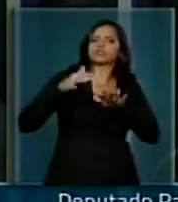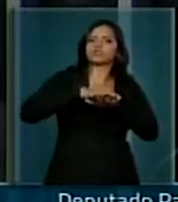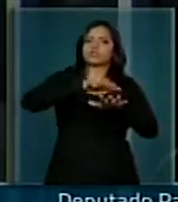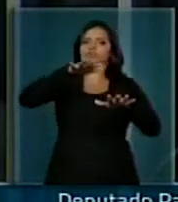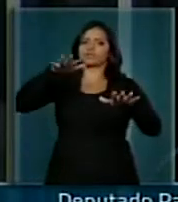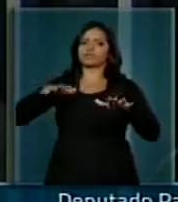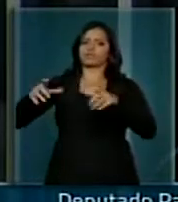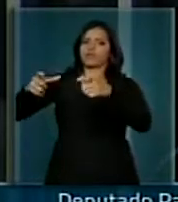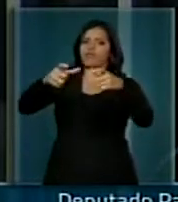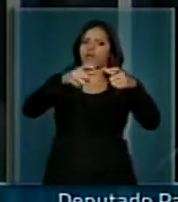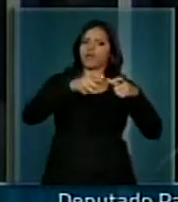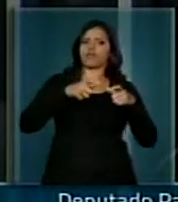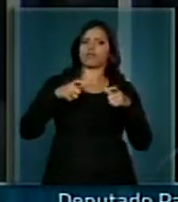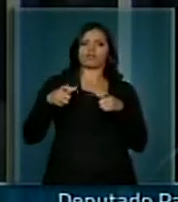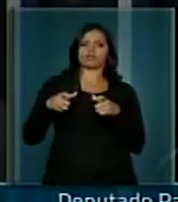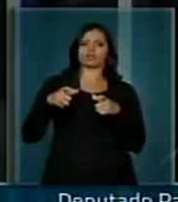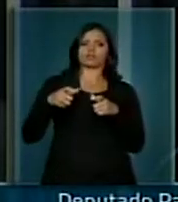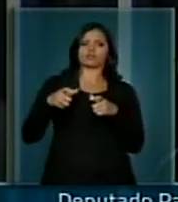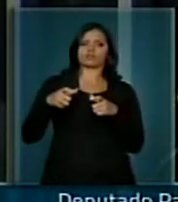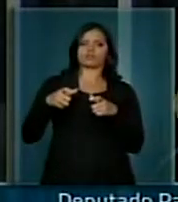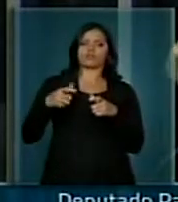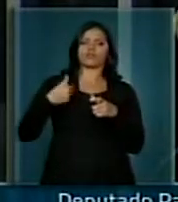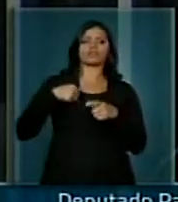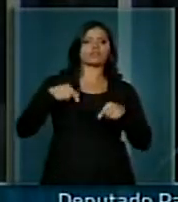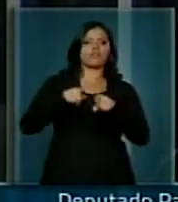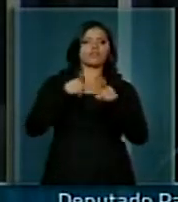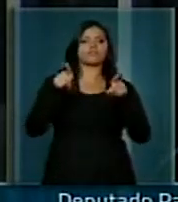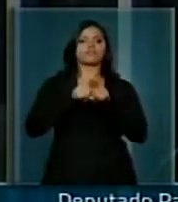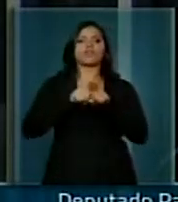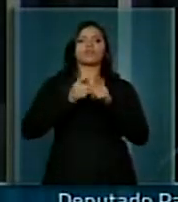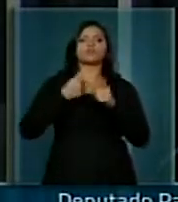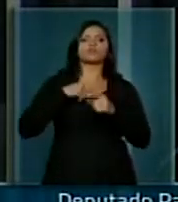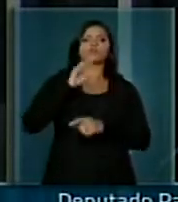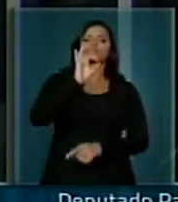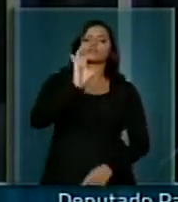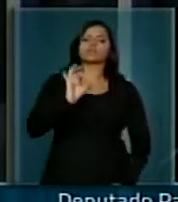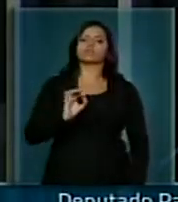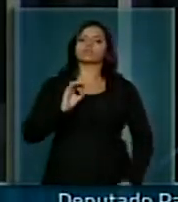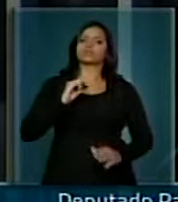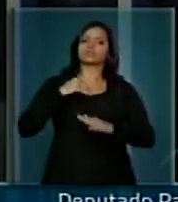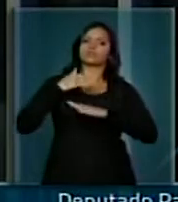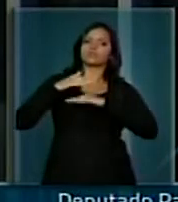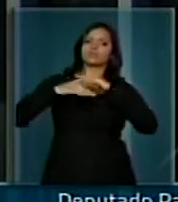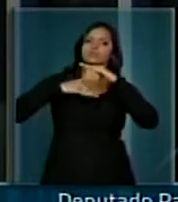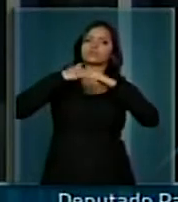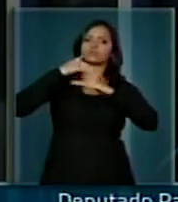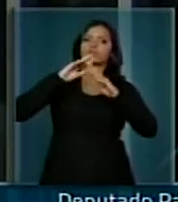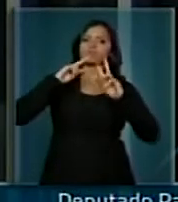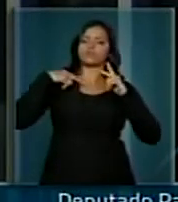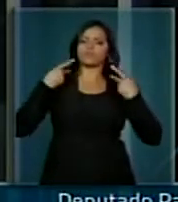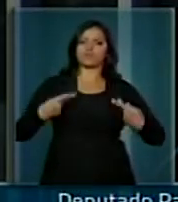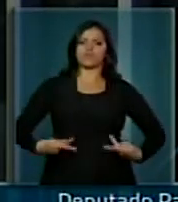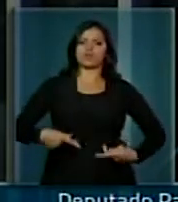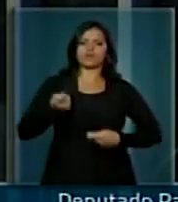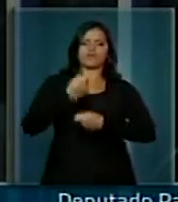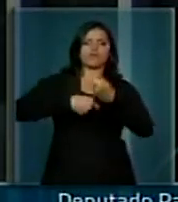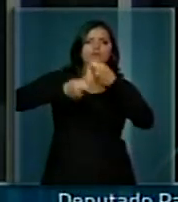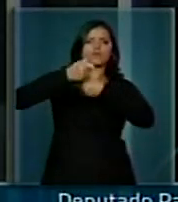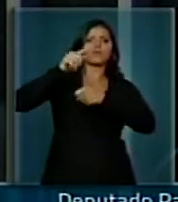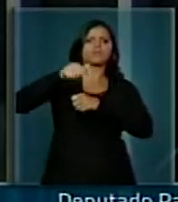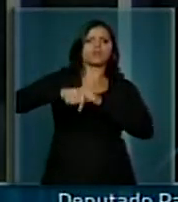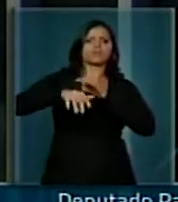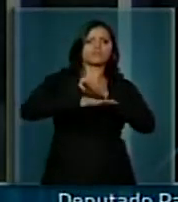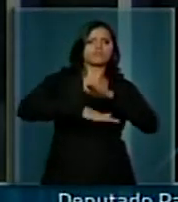áreas, sobretudo aquelas cujos índices de desenvolvimento humano e econômico